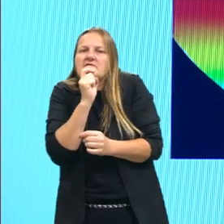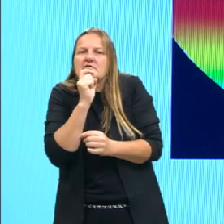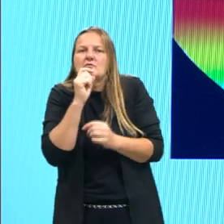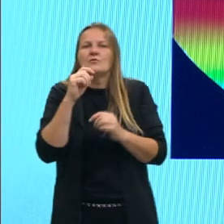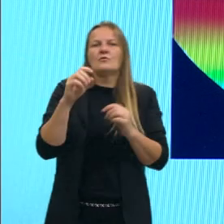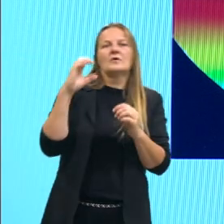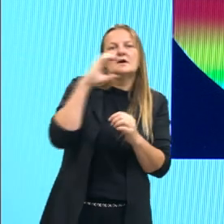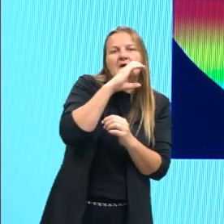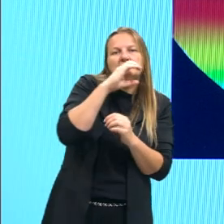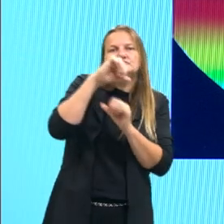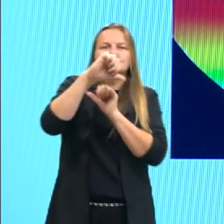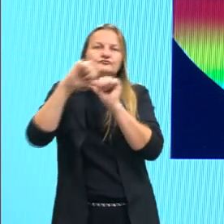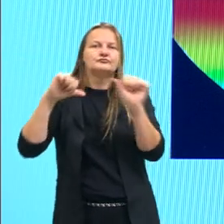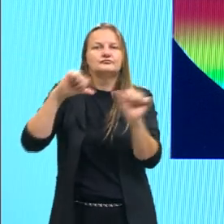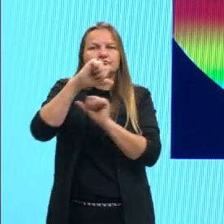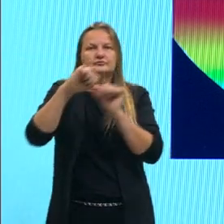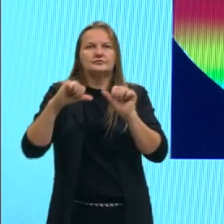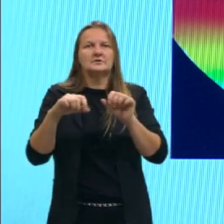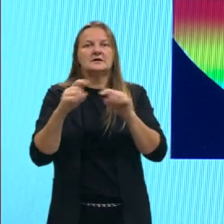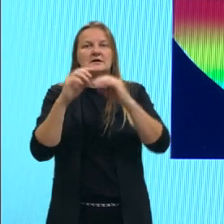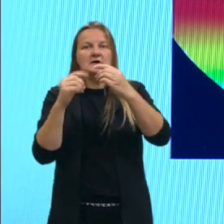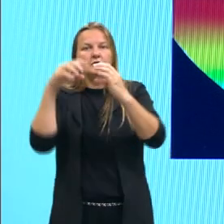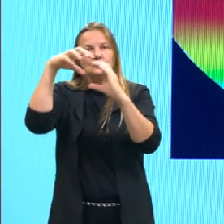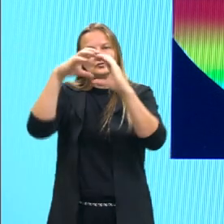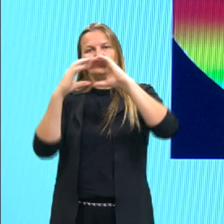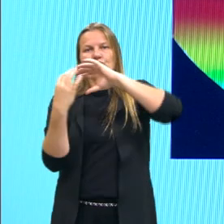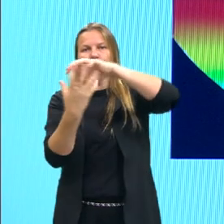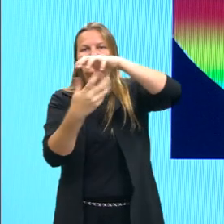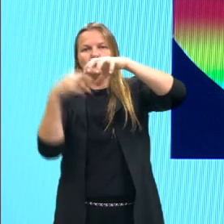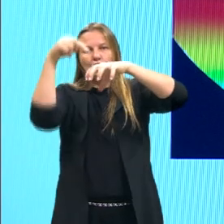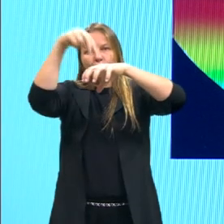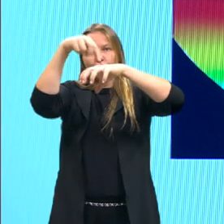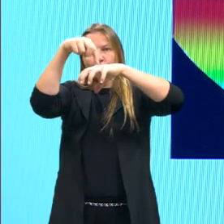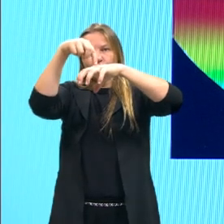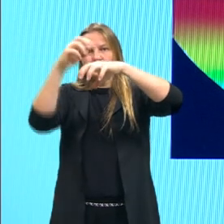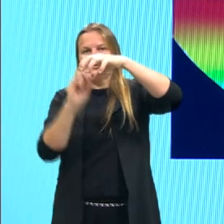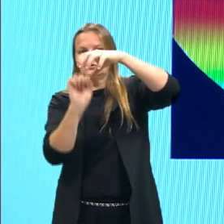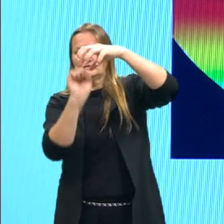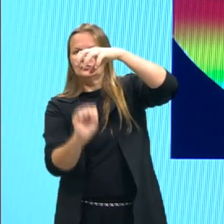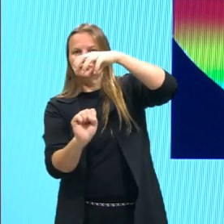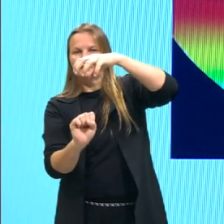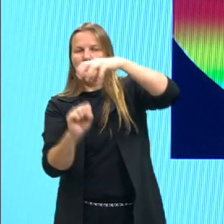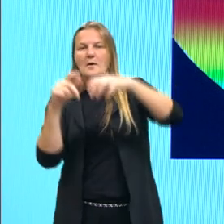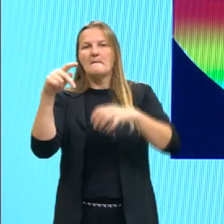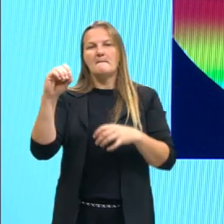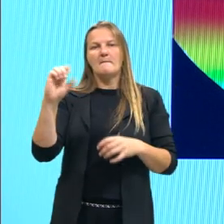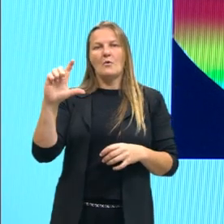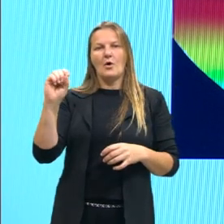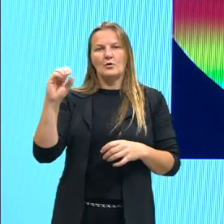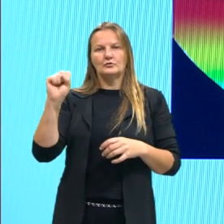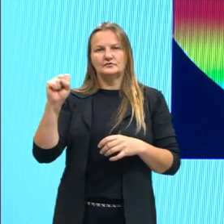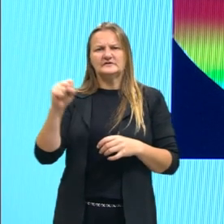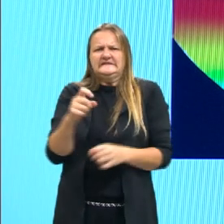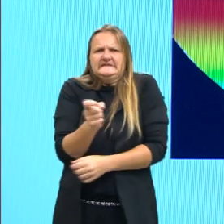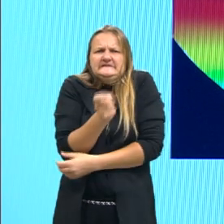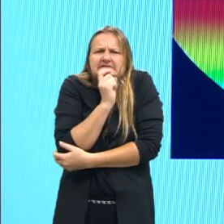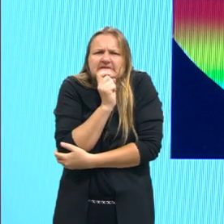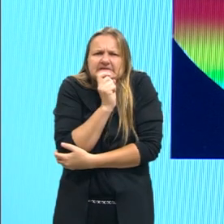a gente já vai ver isso aí, e as zonas frias, né, que são as zonas polares, recebem bem menos aporte aí de,